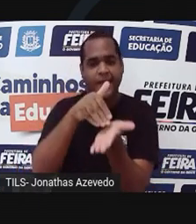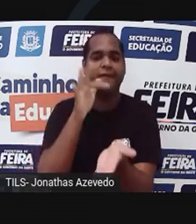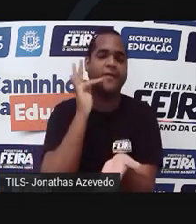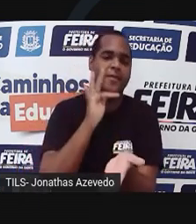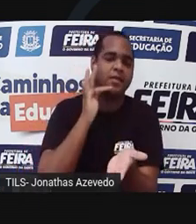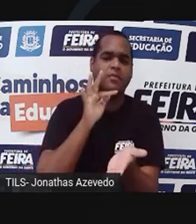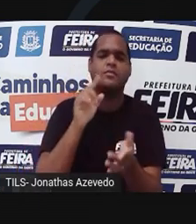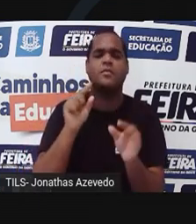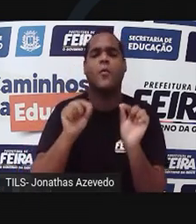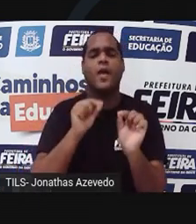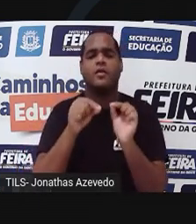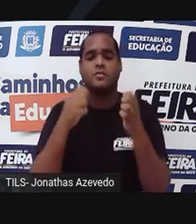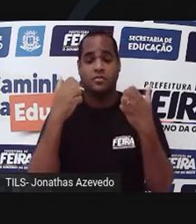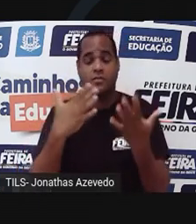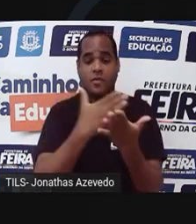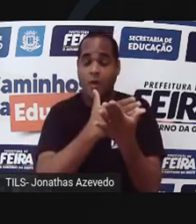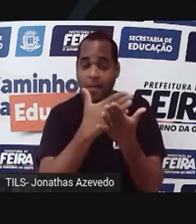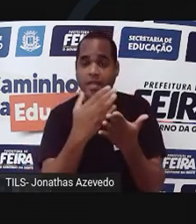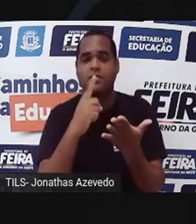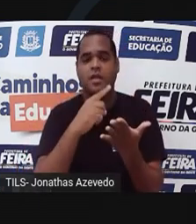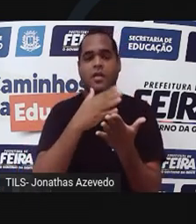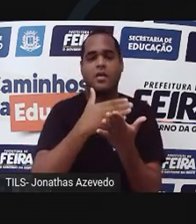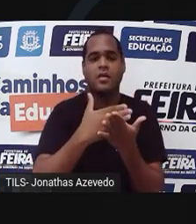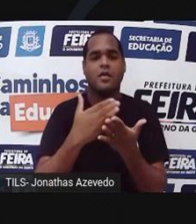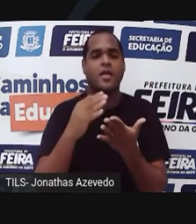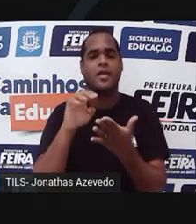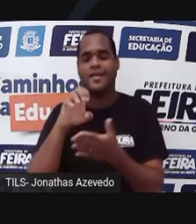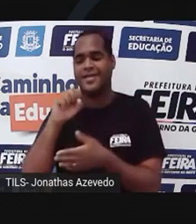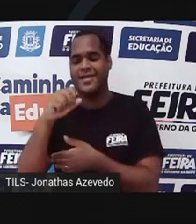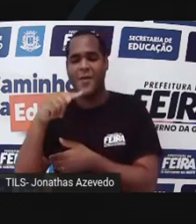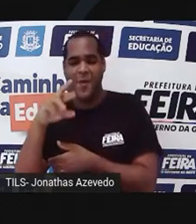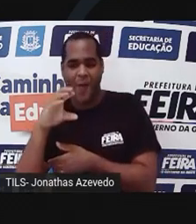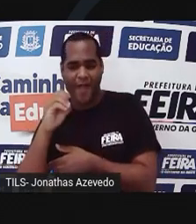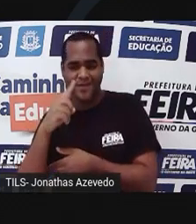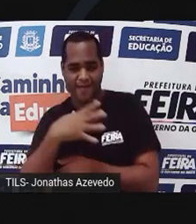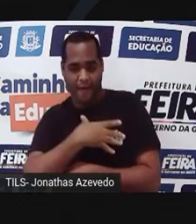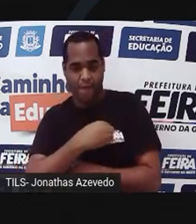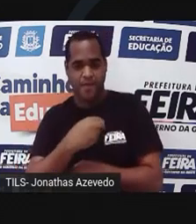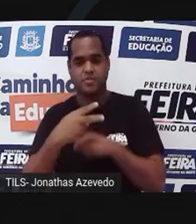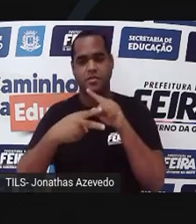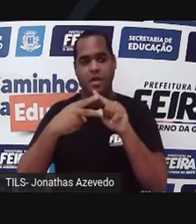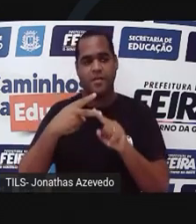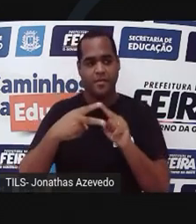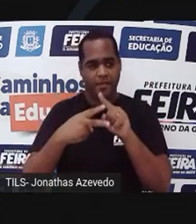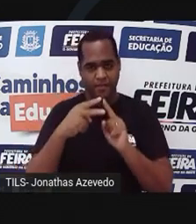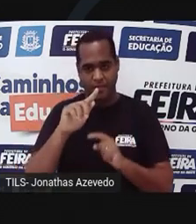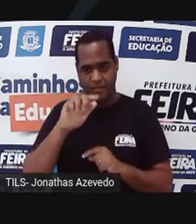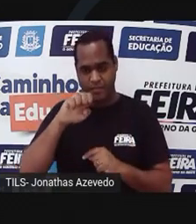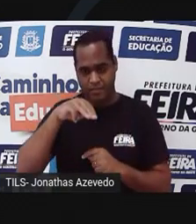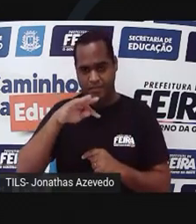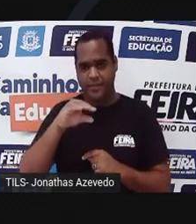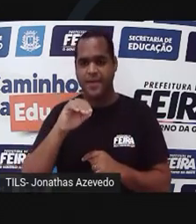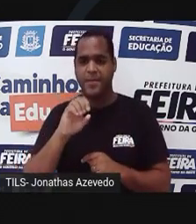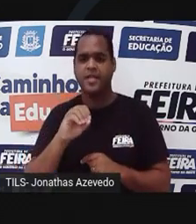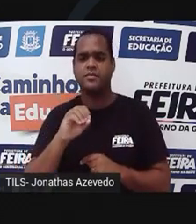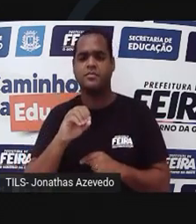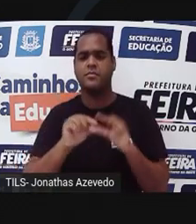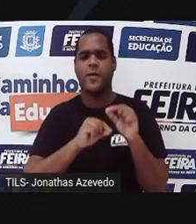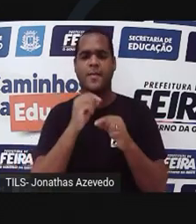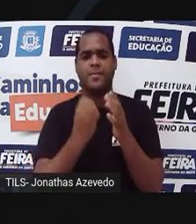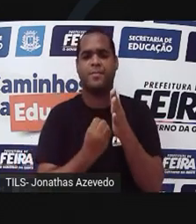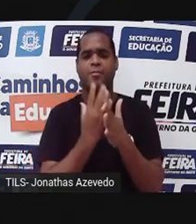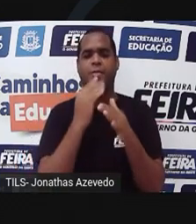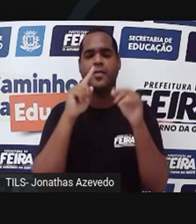E quando a fecundação ocorre, surge o esporófito, o filho dos dois gametófitos. E ele aparece assim, do